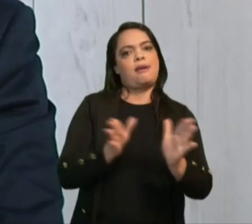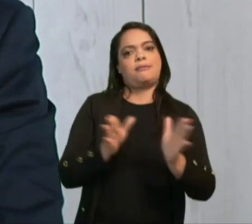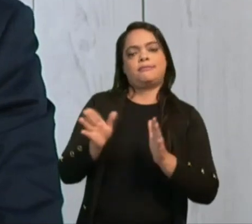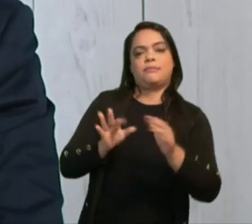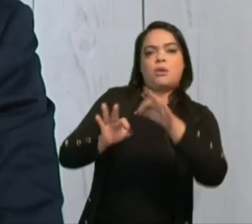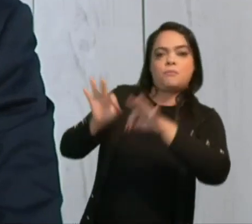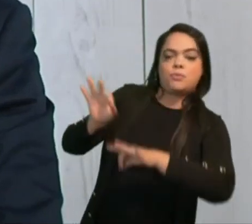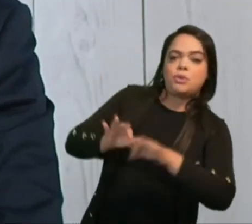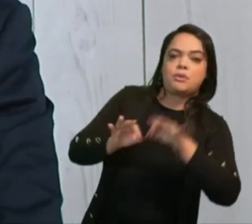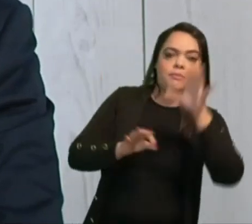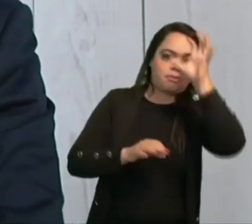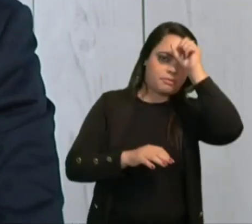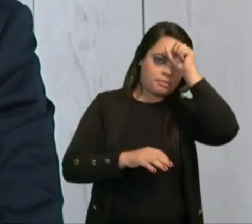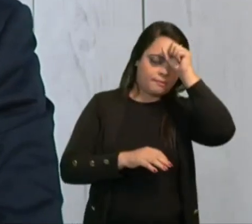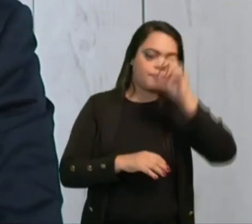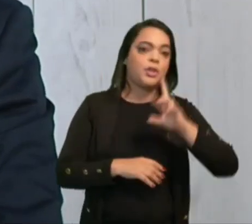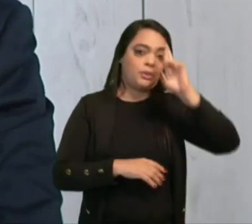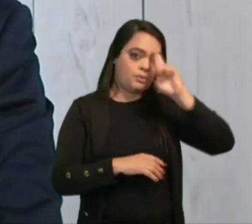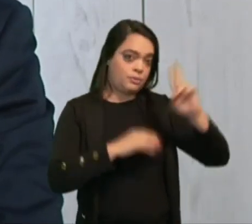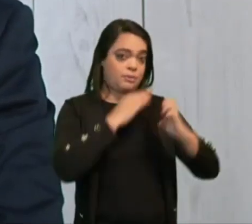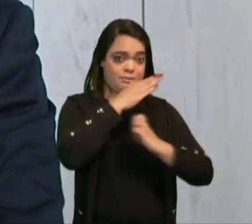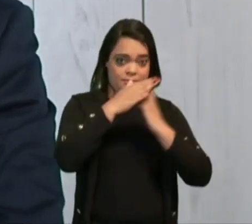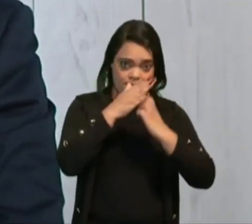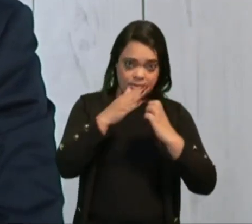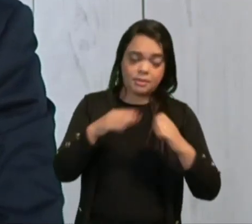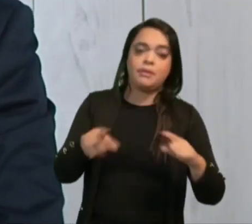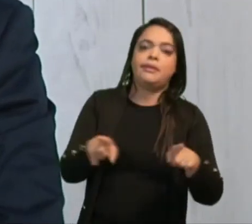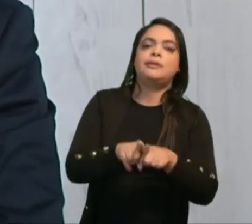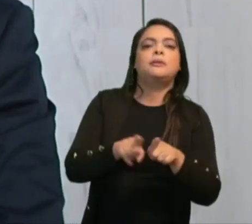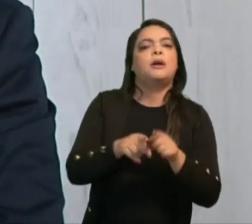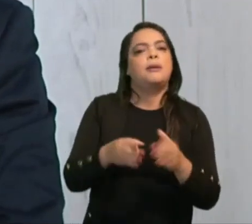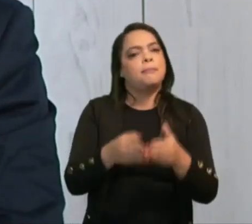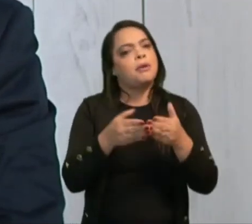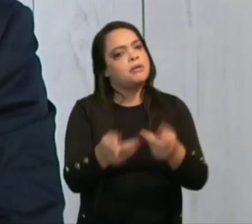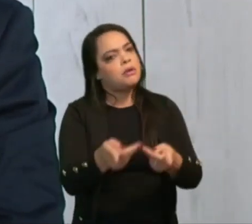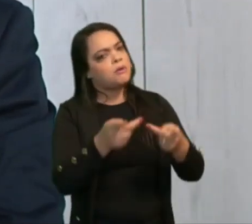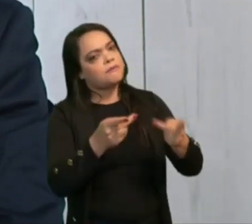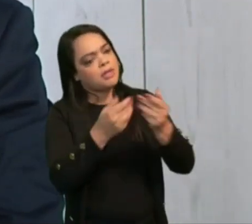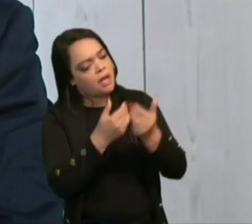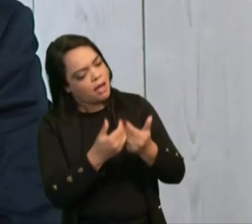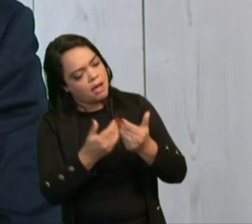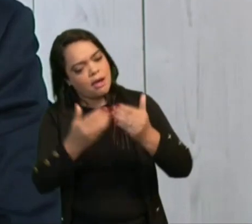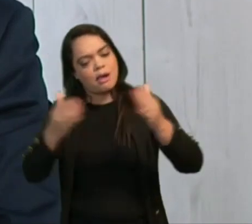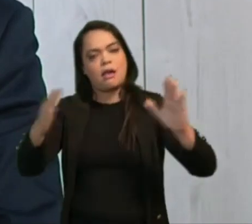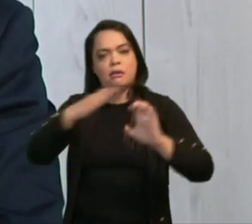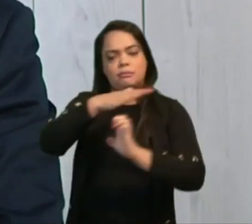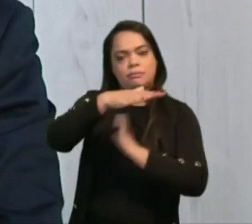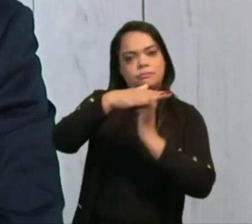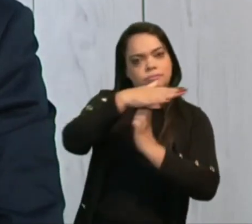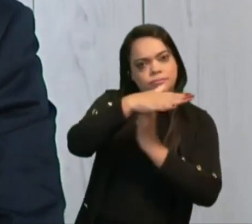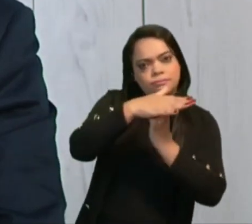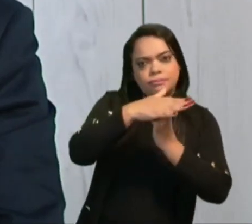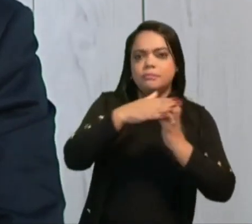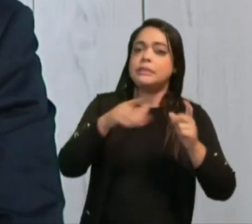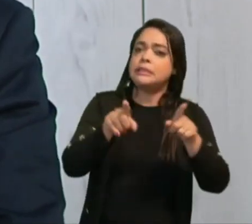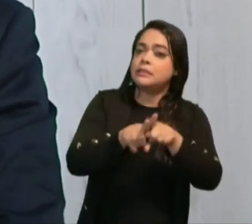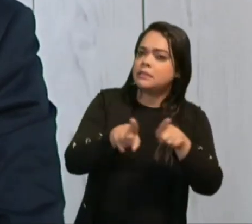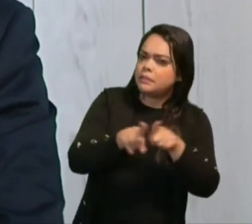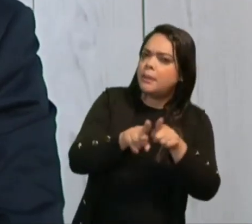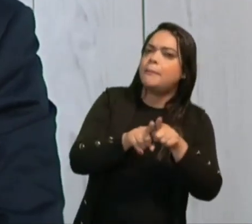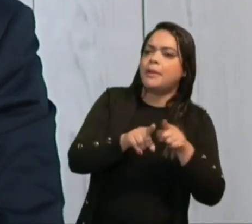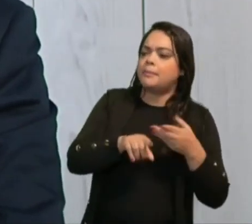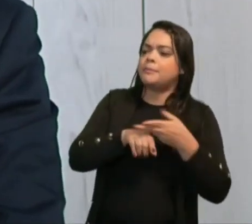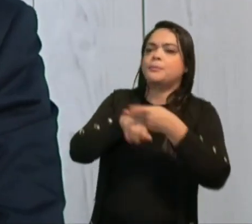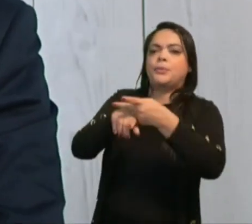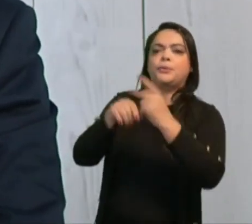de aprendizagem. E para o empresário, eu faço o apelo para que abra as portas da sua empresa, procure também uma entidade